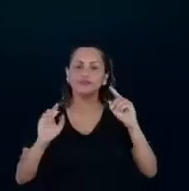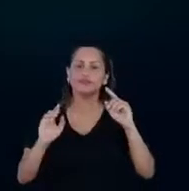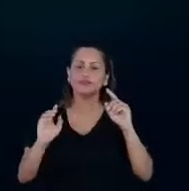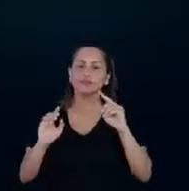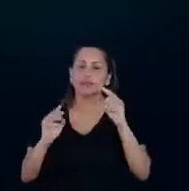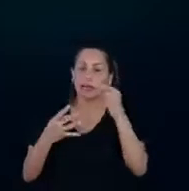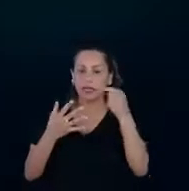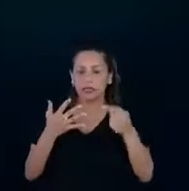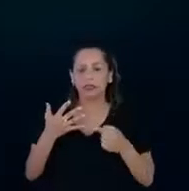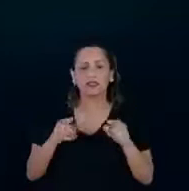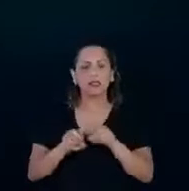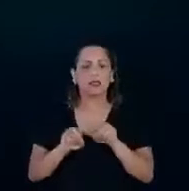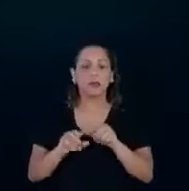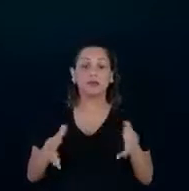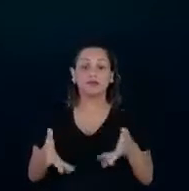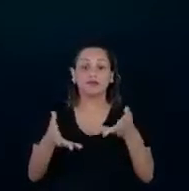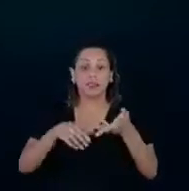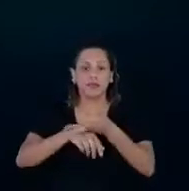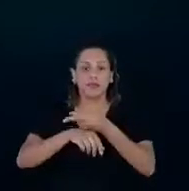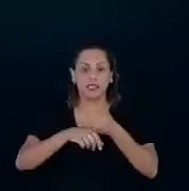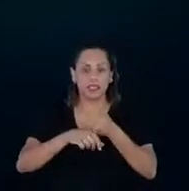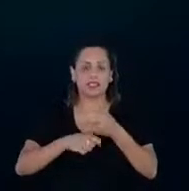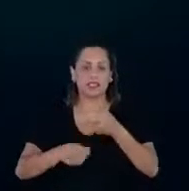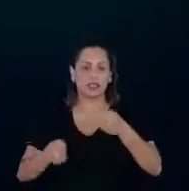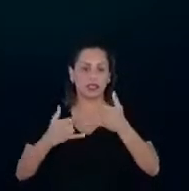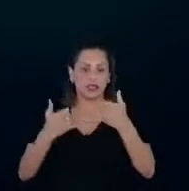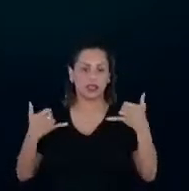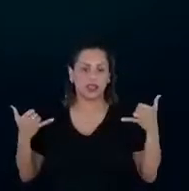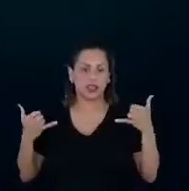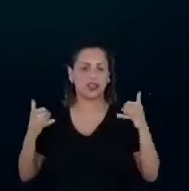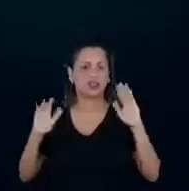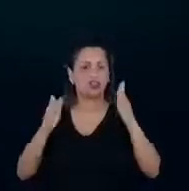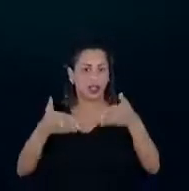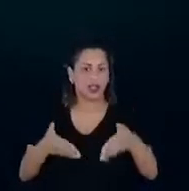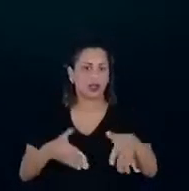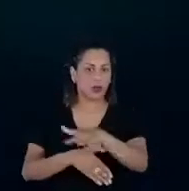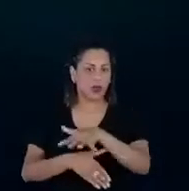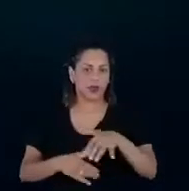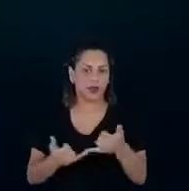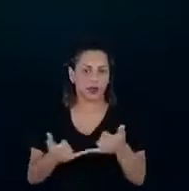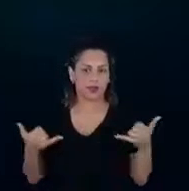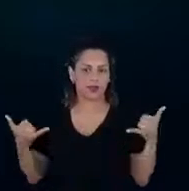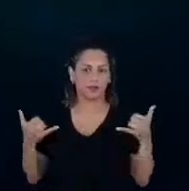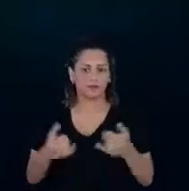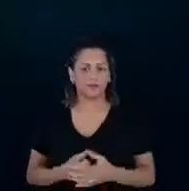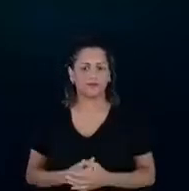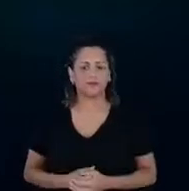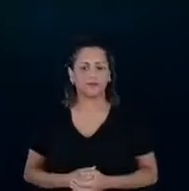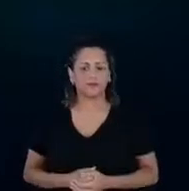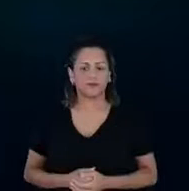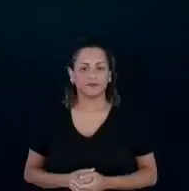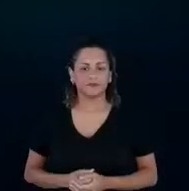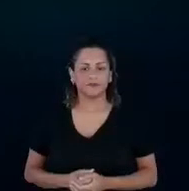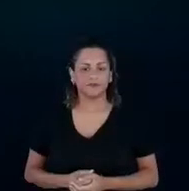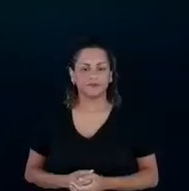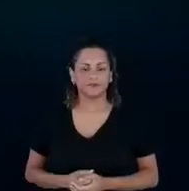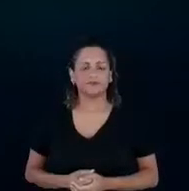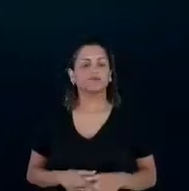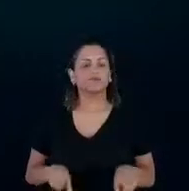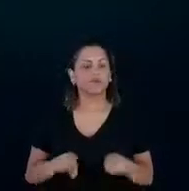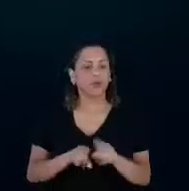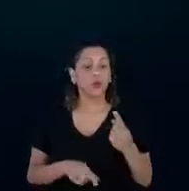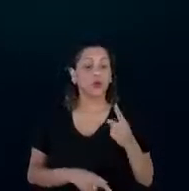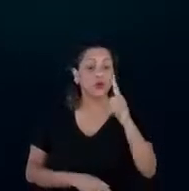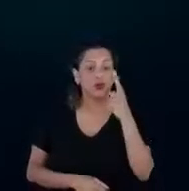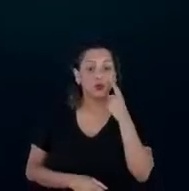energética diretamente com o setor elétrico. E, por último, aqui a vertente de projetos transversais, que são projetos que